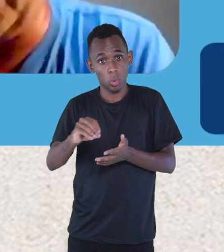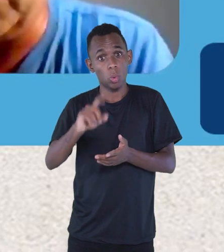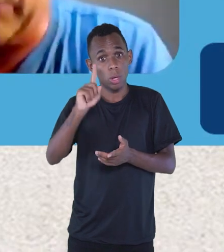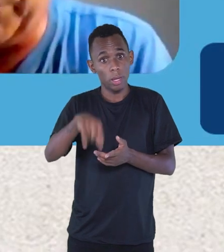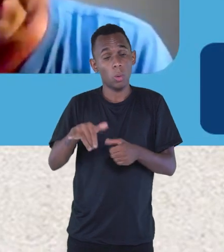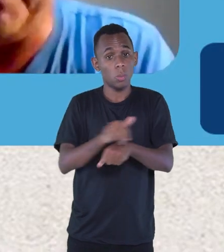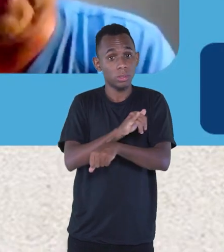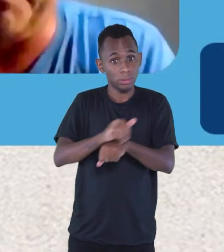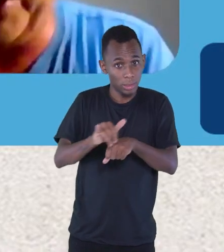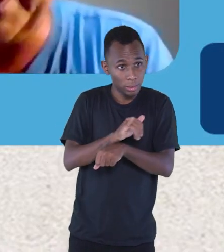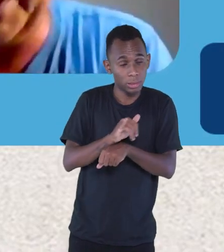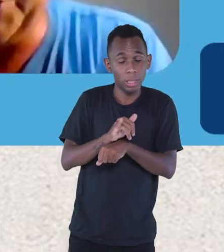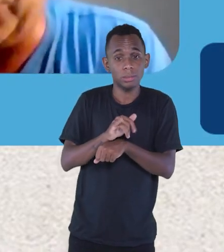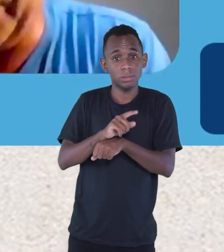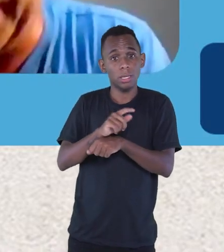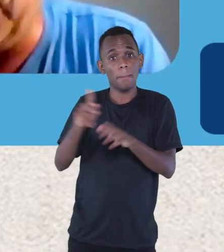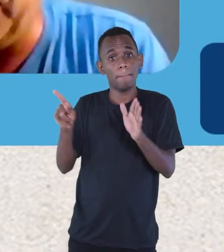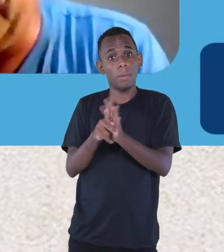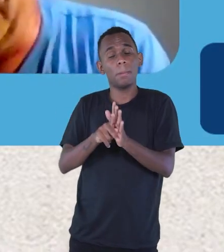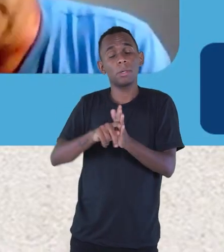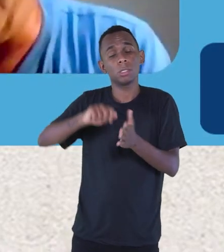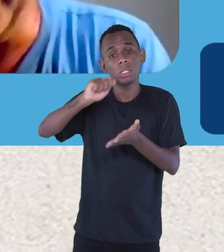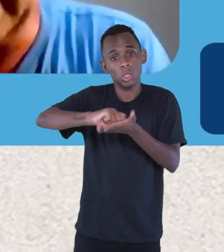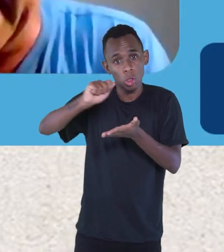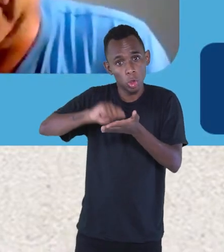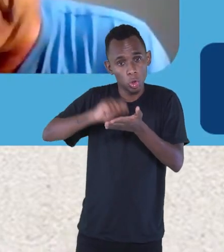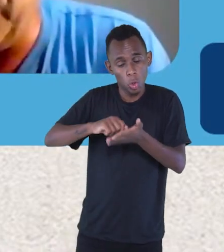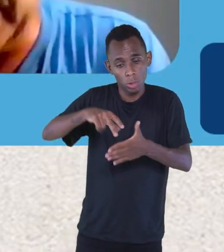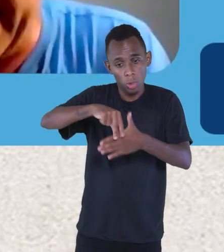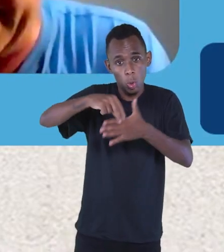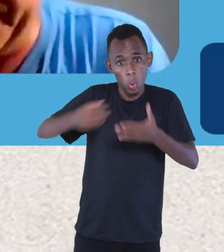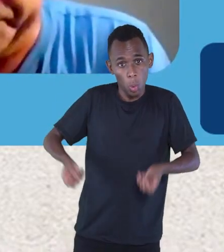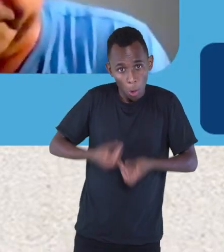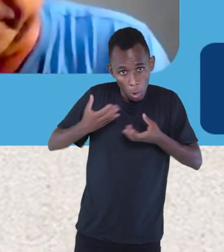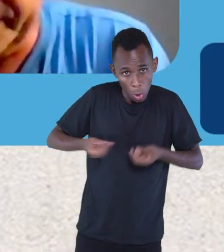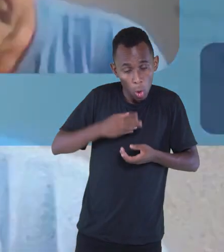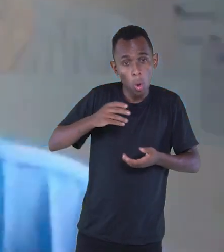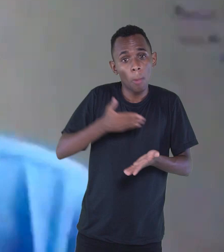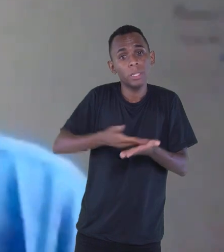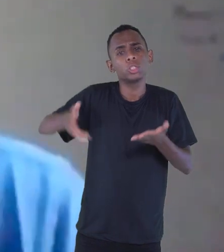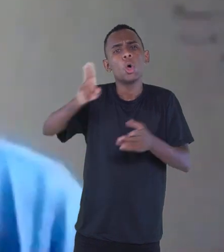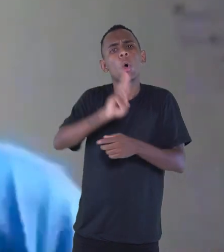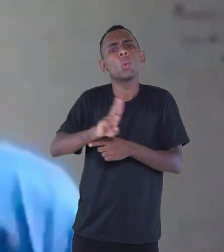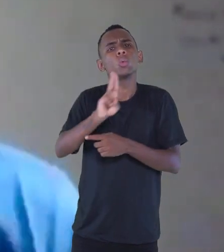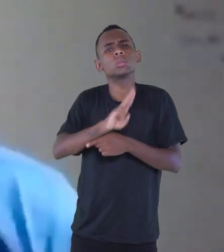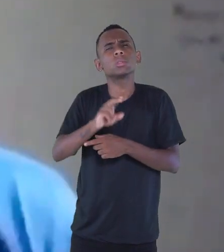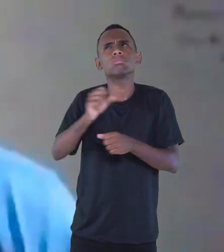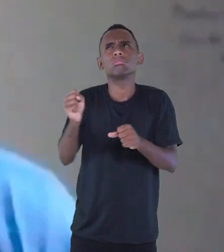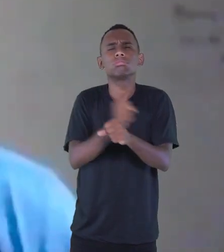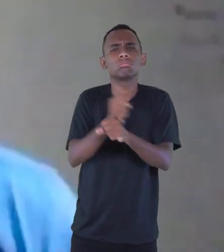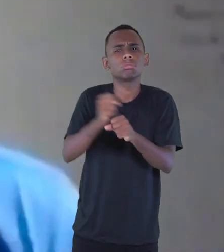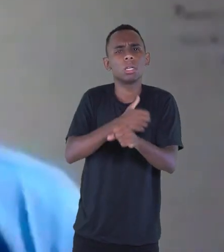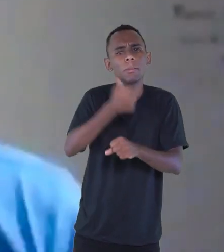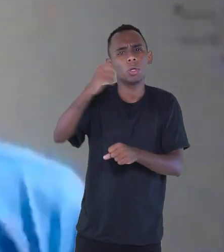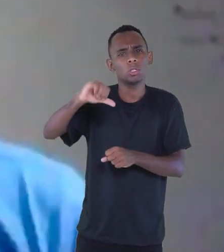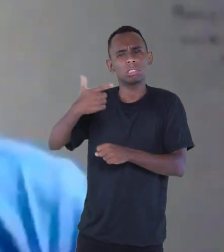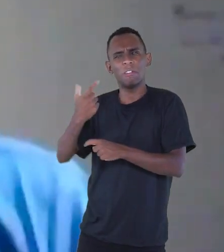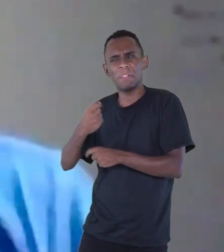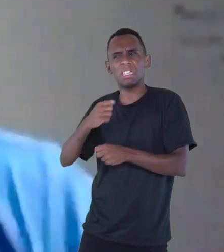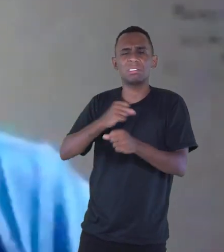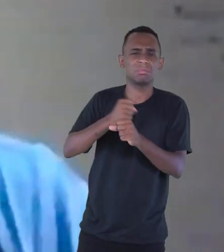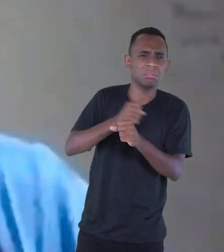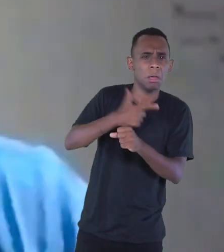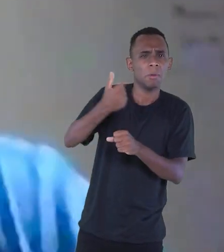os escritores, os autores de poesia de Cordel começaram a usar lá nos anos 20, 30,